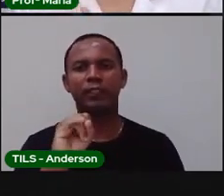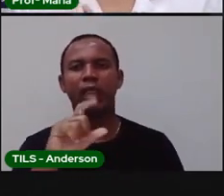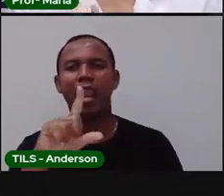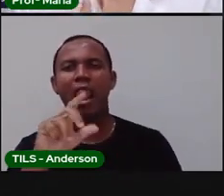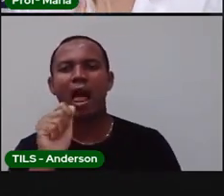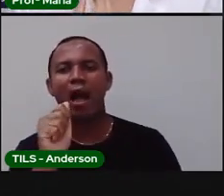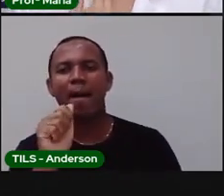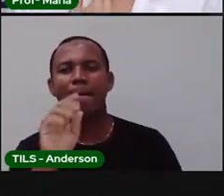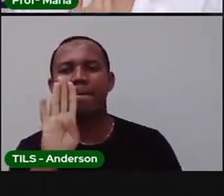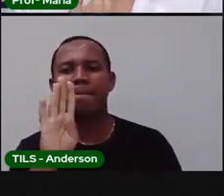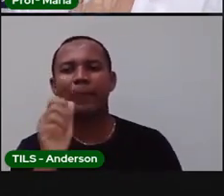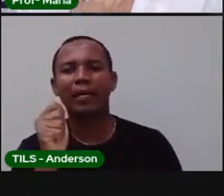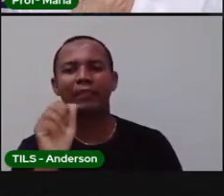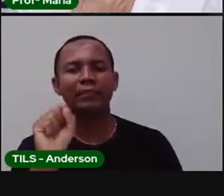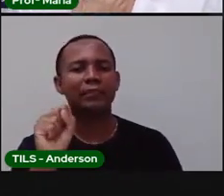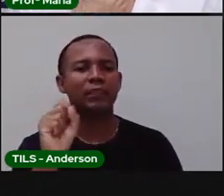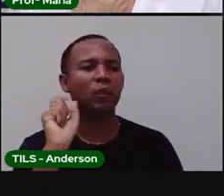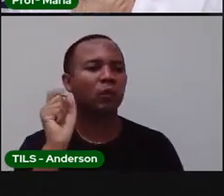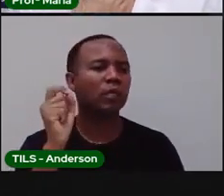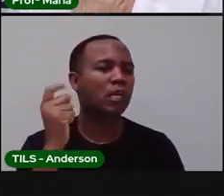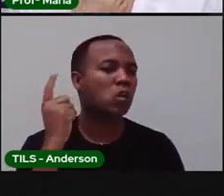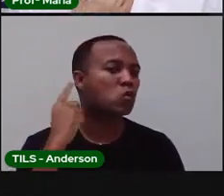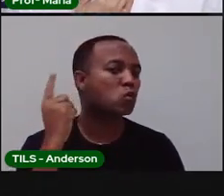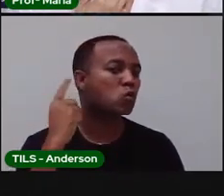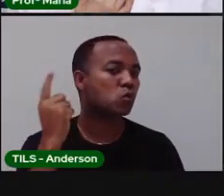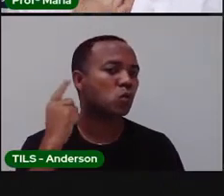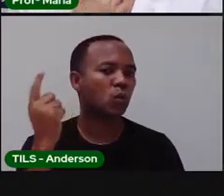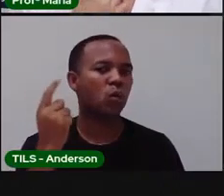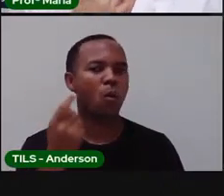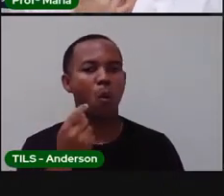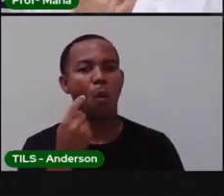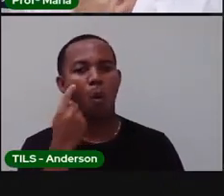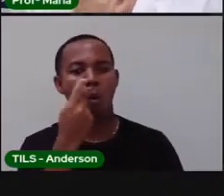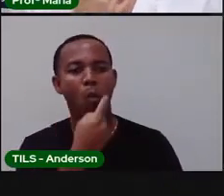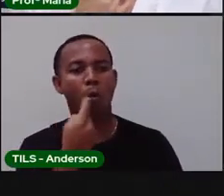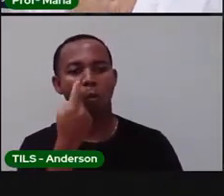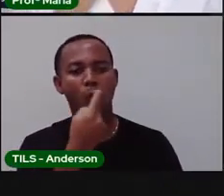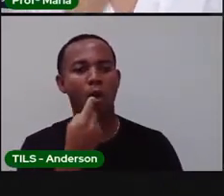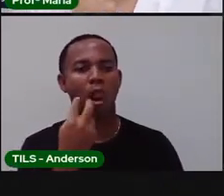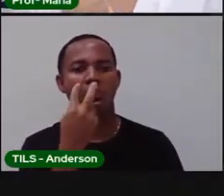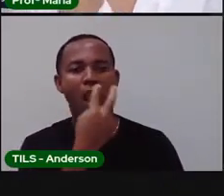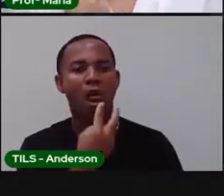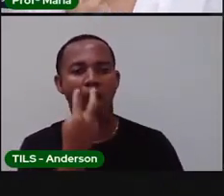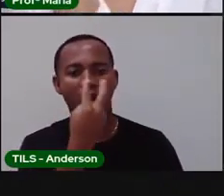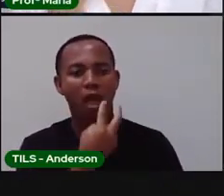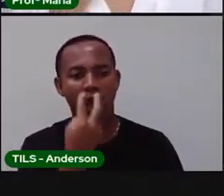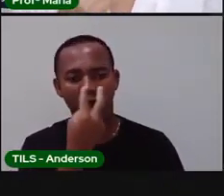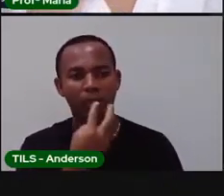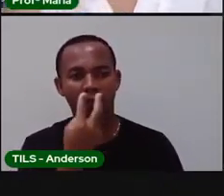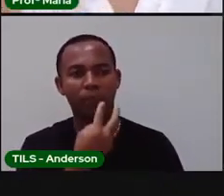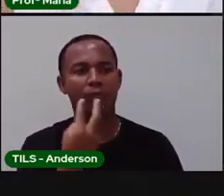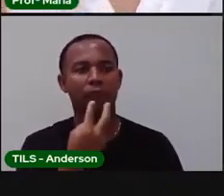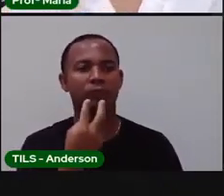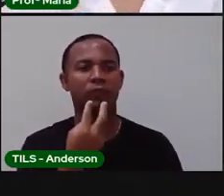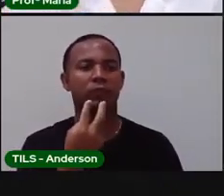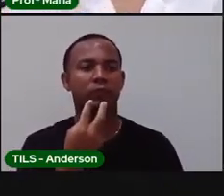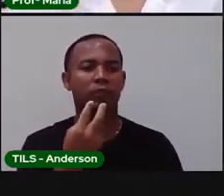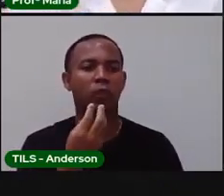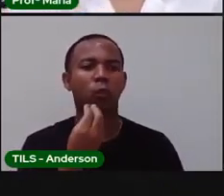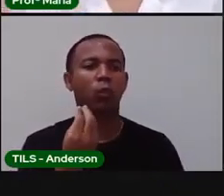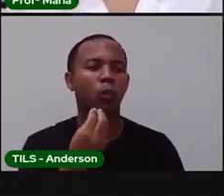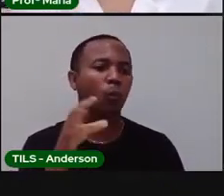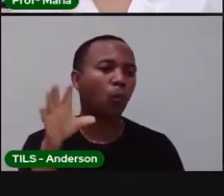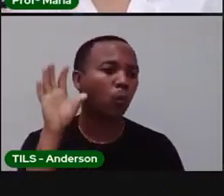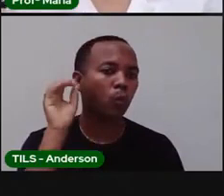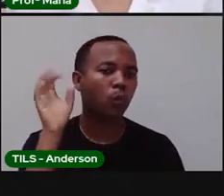sons. Ga-ro-ta-da. Eu abri a boca, eu emiti som quantas